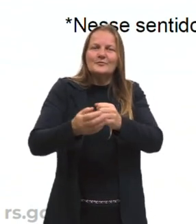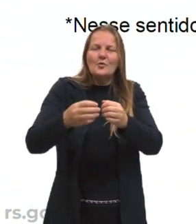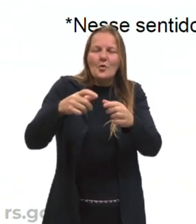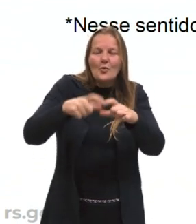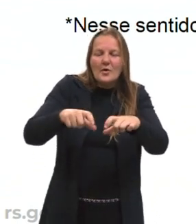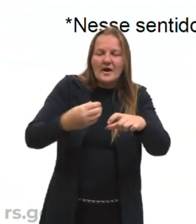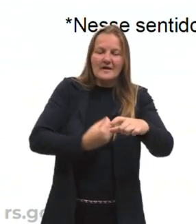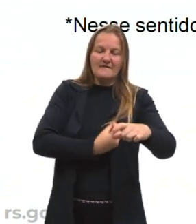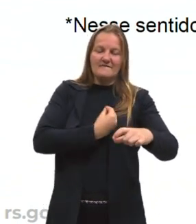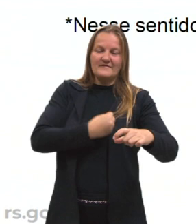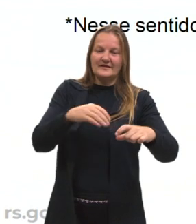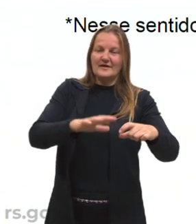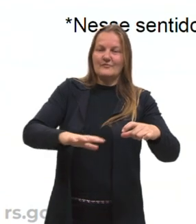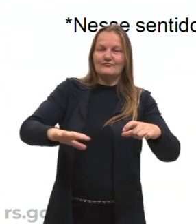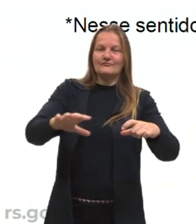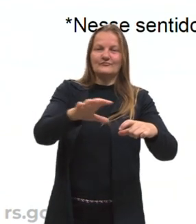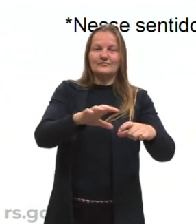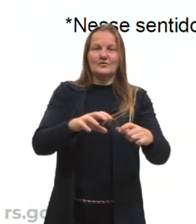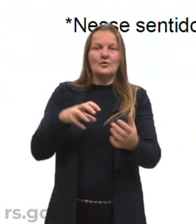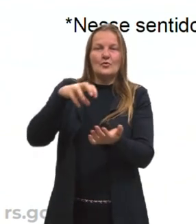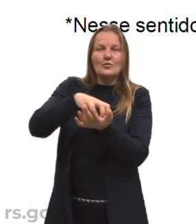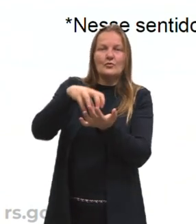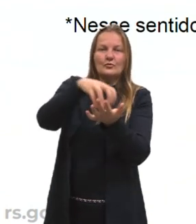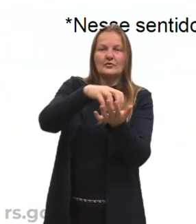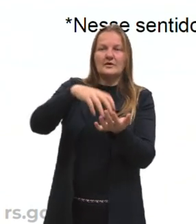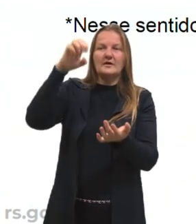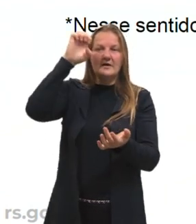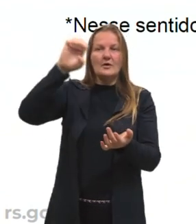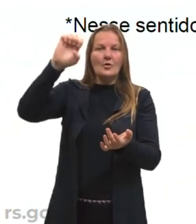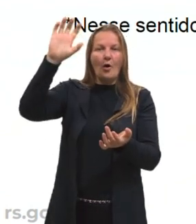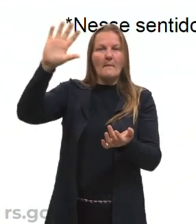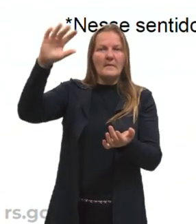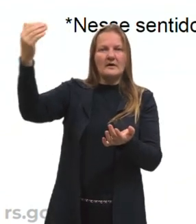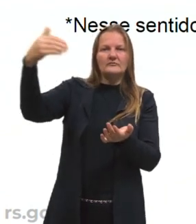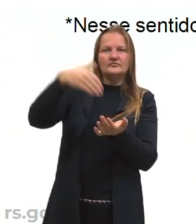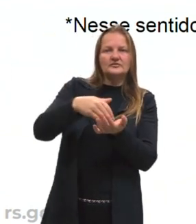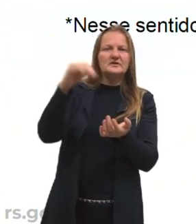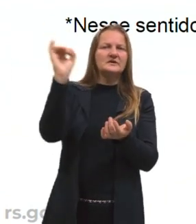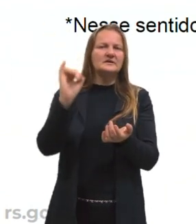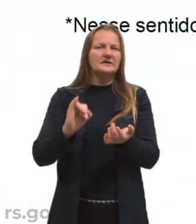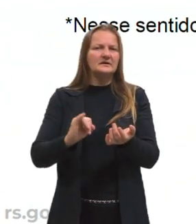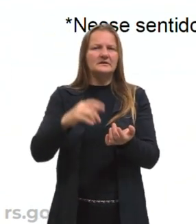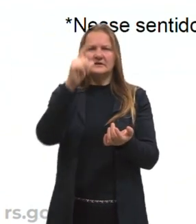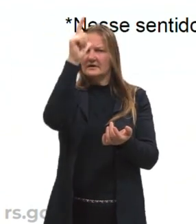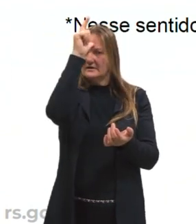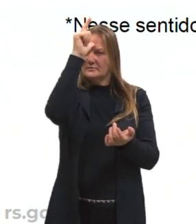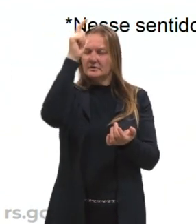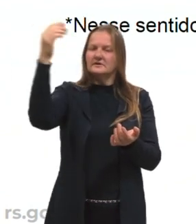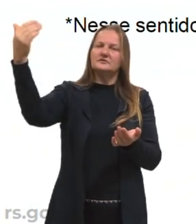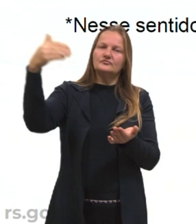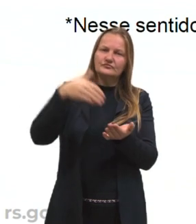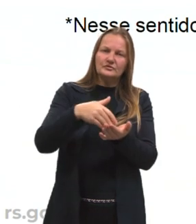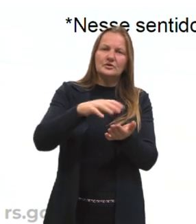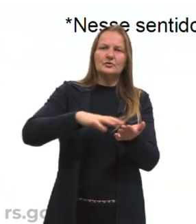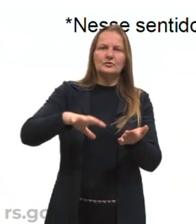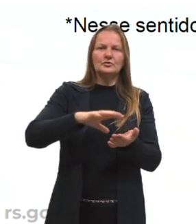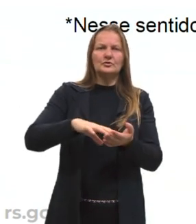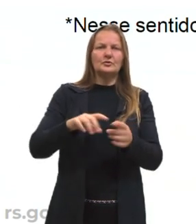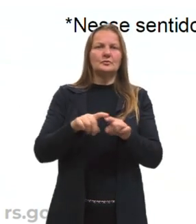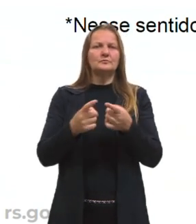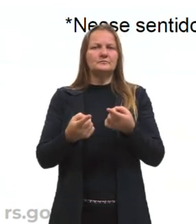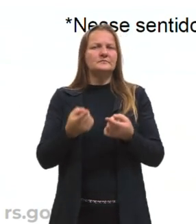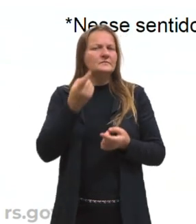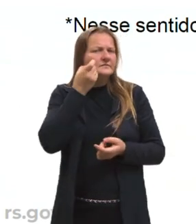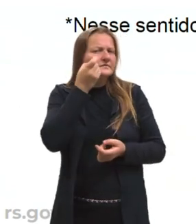aprendizados. Os colonizadores europeus, os italianos, os alemães, né? Mas aqui também é